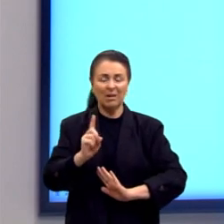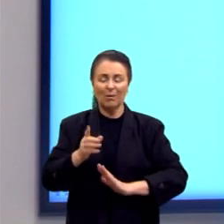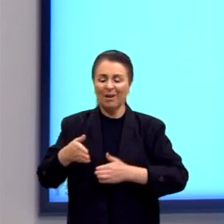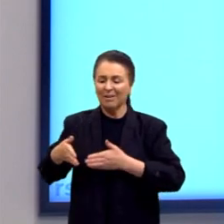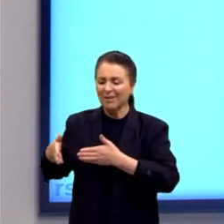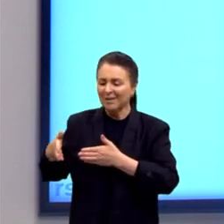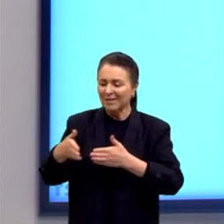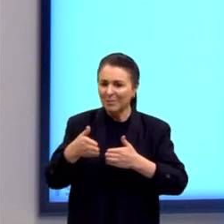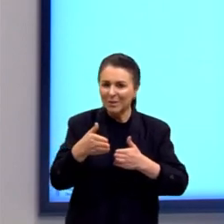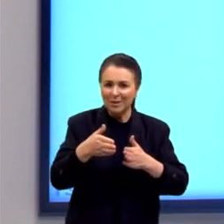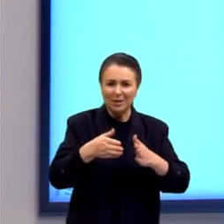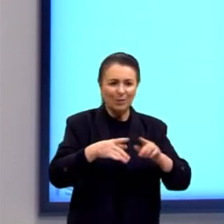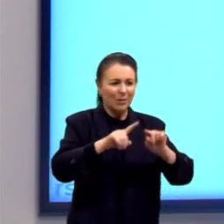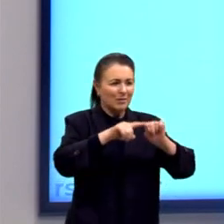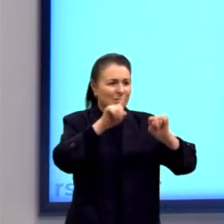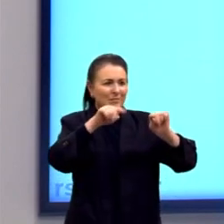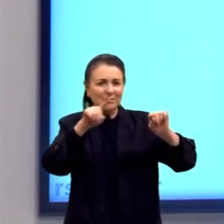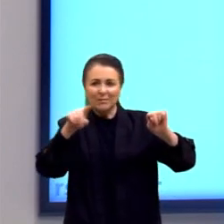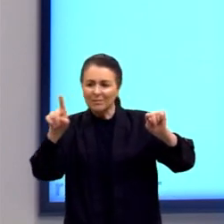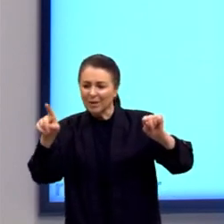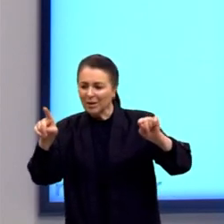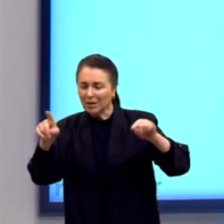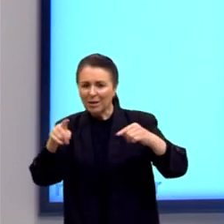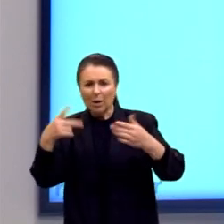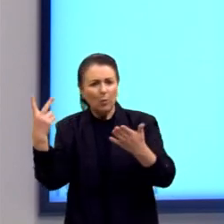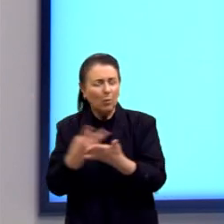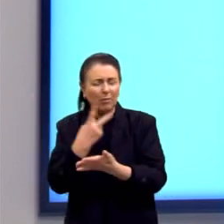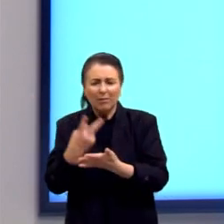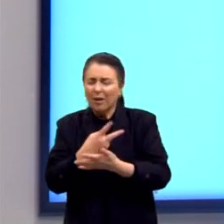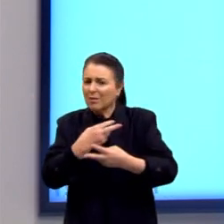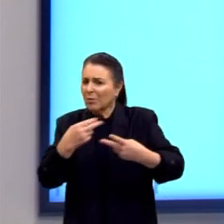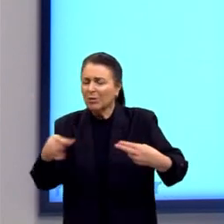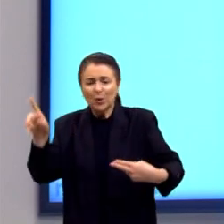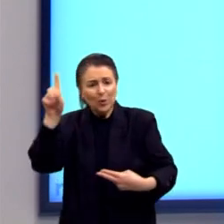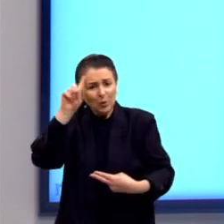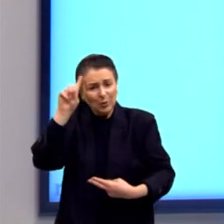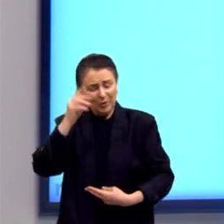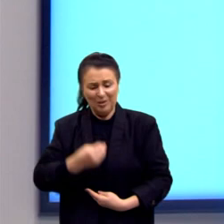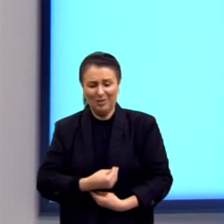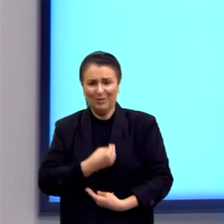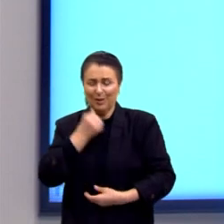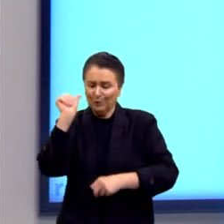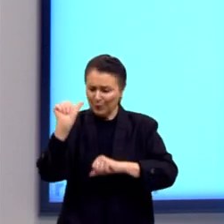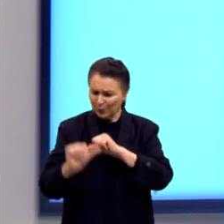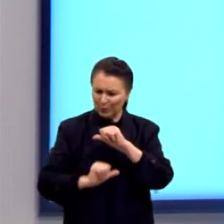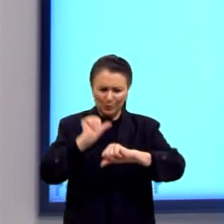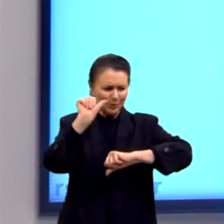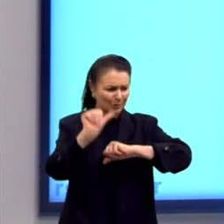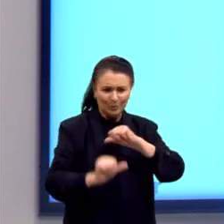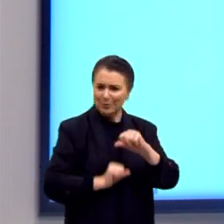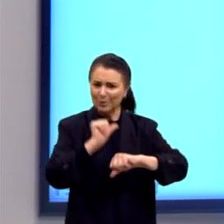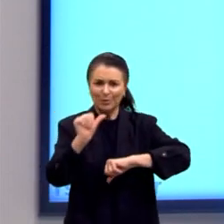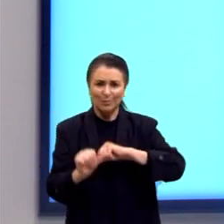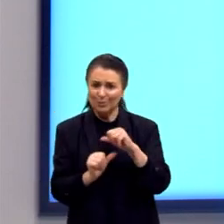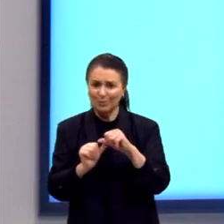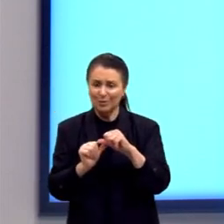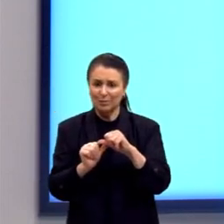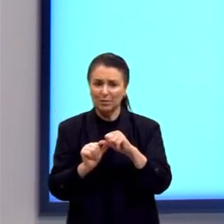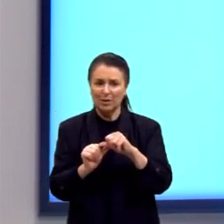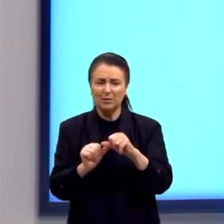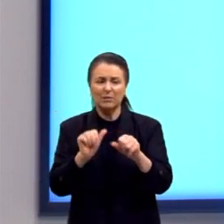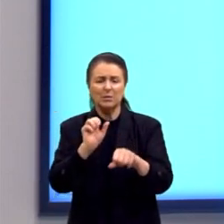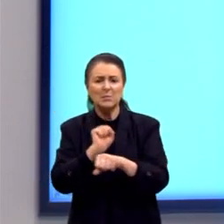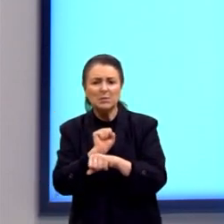Acontecem coisas, acontecimentos na nossa vida que, às vezes, teremos que dar um tempo para o estudo,